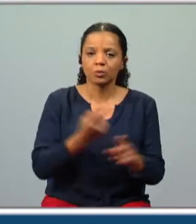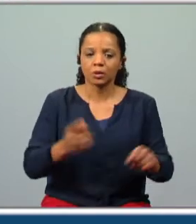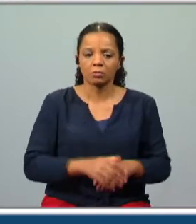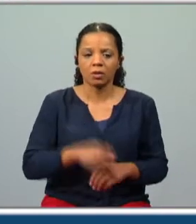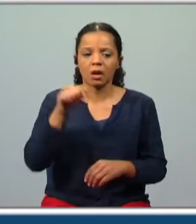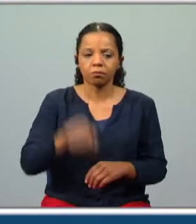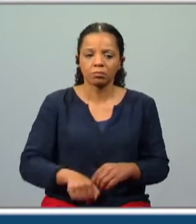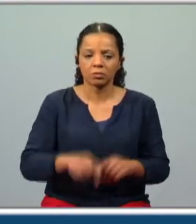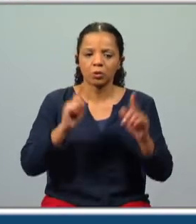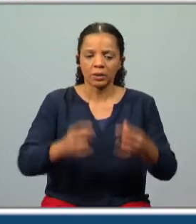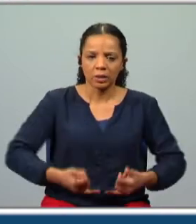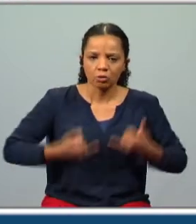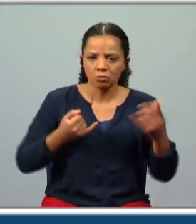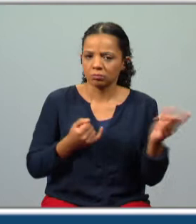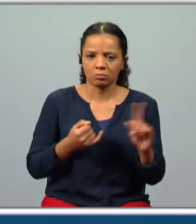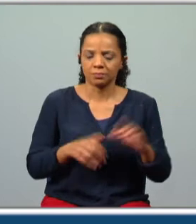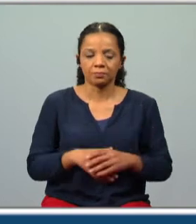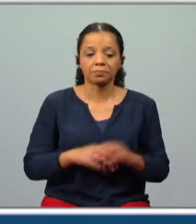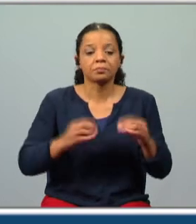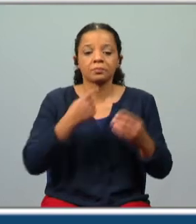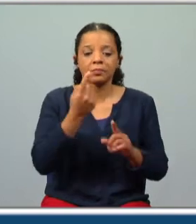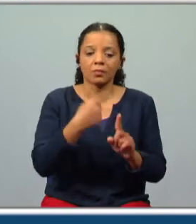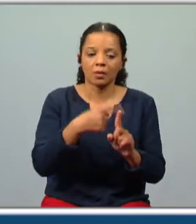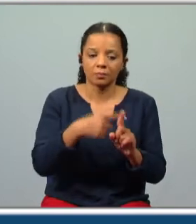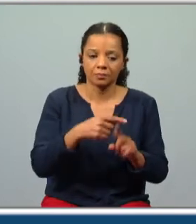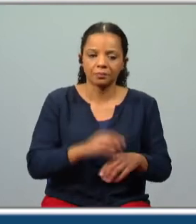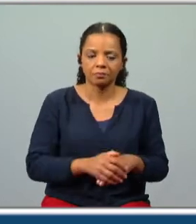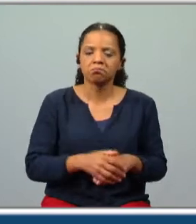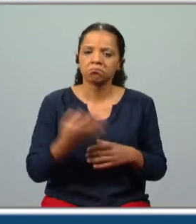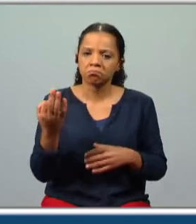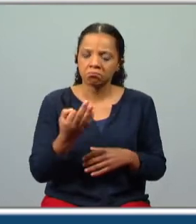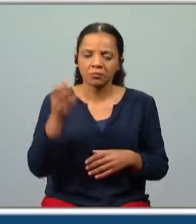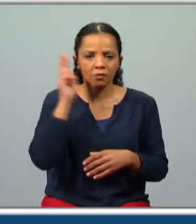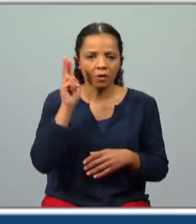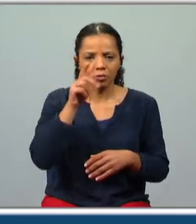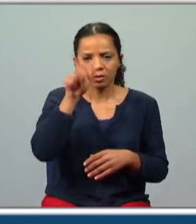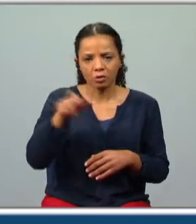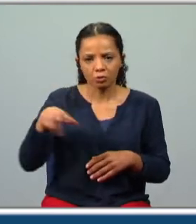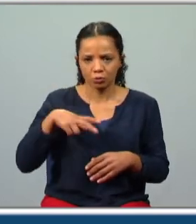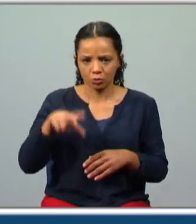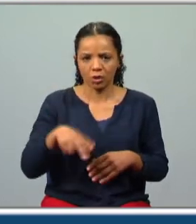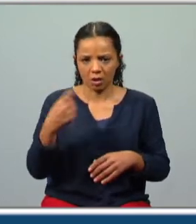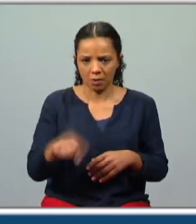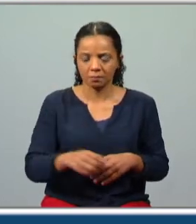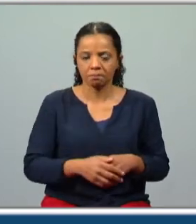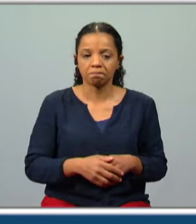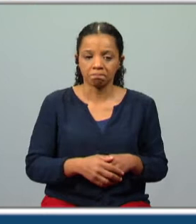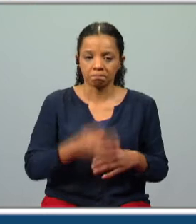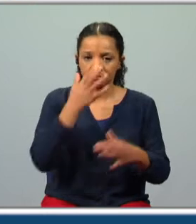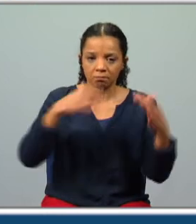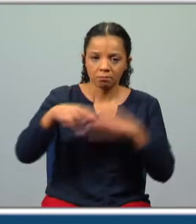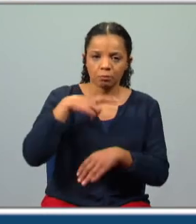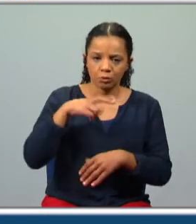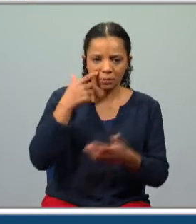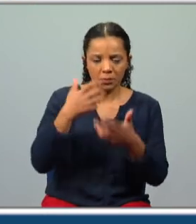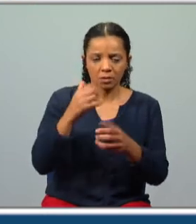começa logo por assustá-los ele começa por elogiar por reconhecer o valor dos portugueses reconhece que o povo português